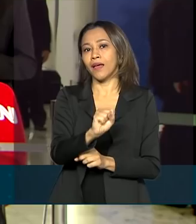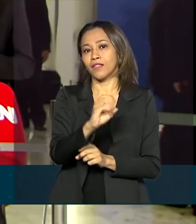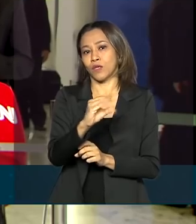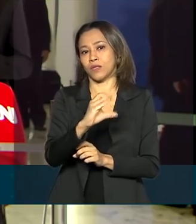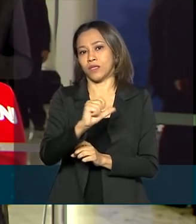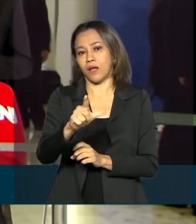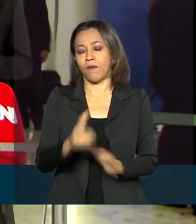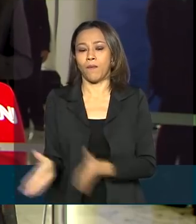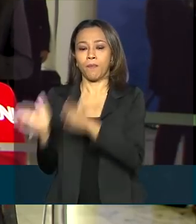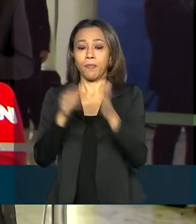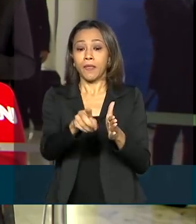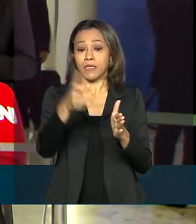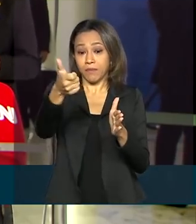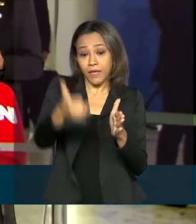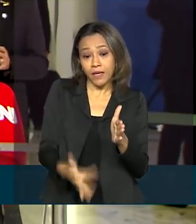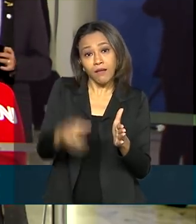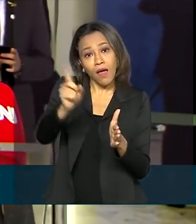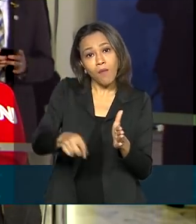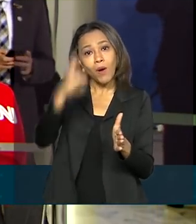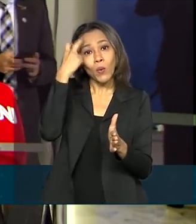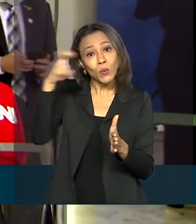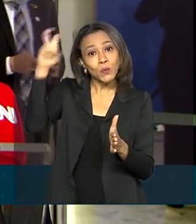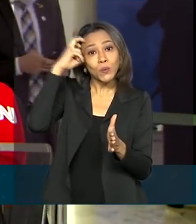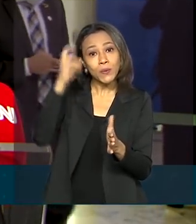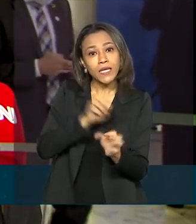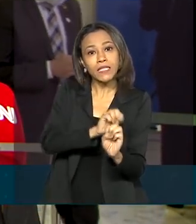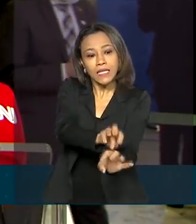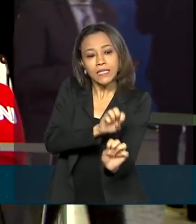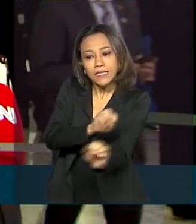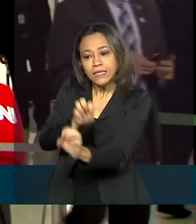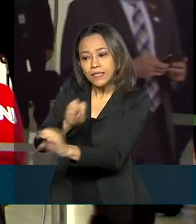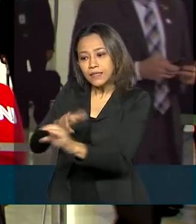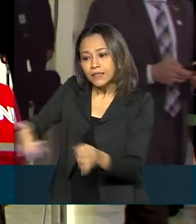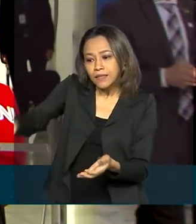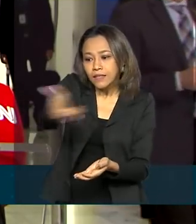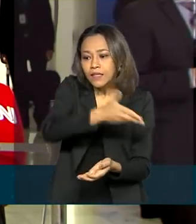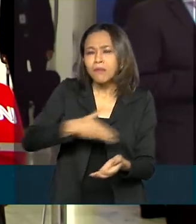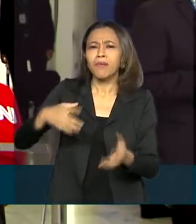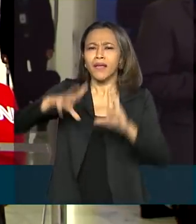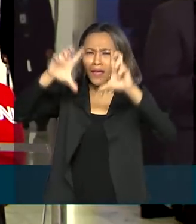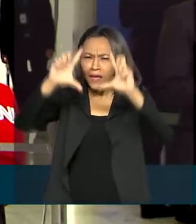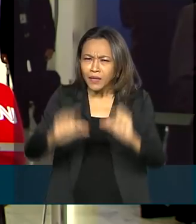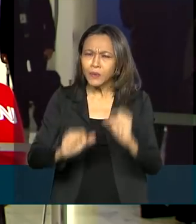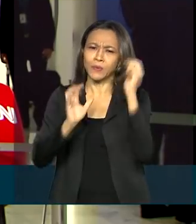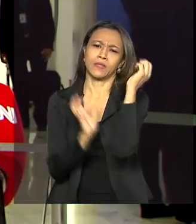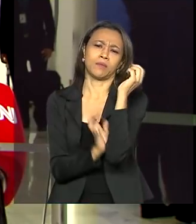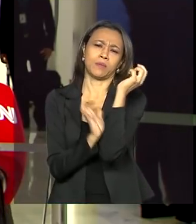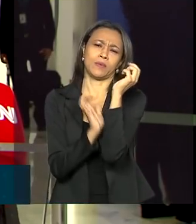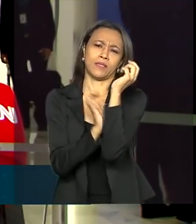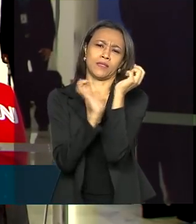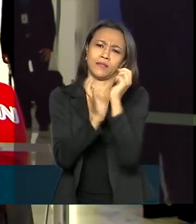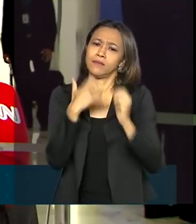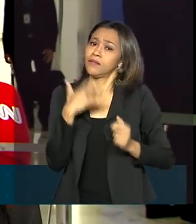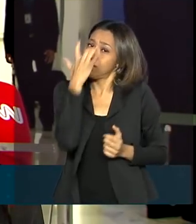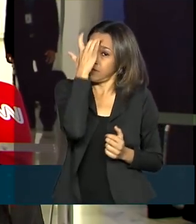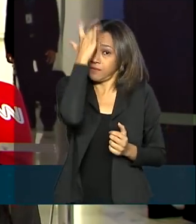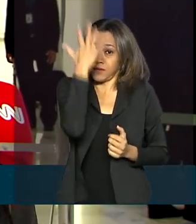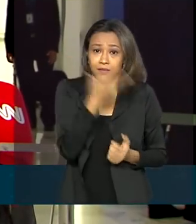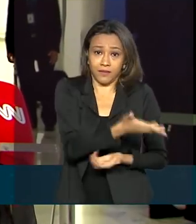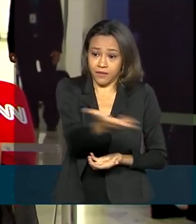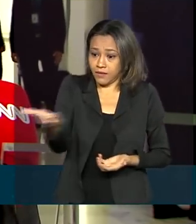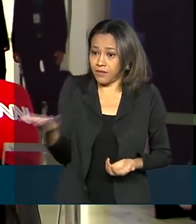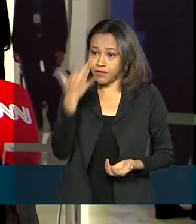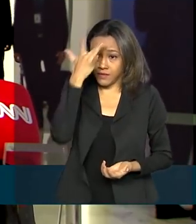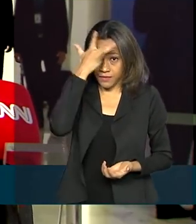Especial de Previdência e Trabalho para que possamos alterar, para que possamos desburocratizar, para que possamos facilitar a vida do brasileiro,